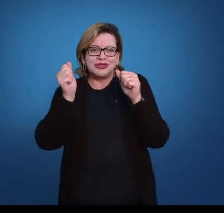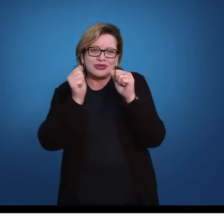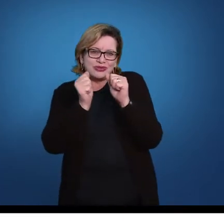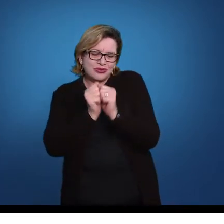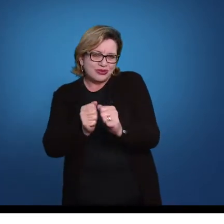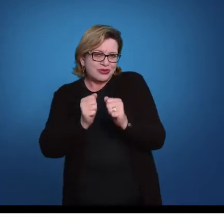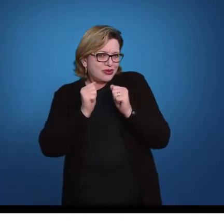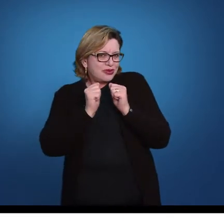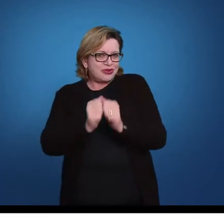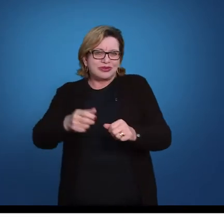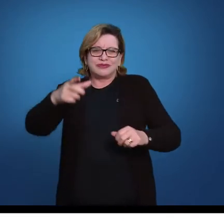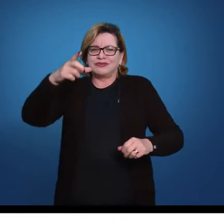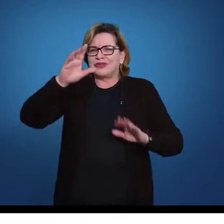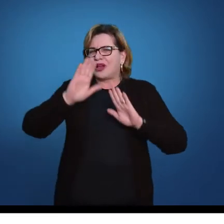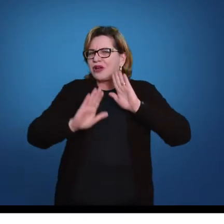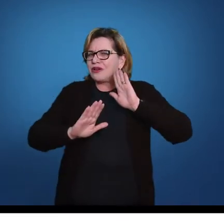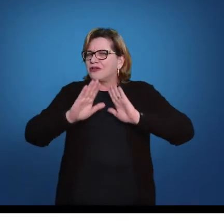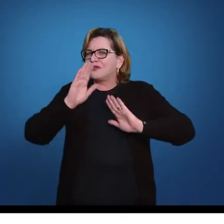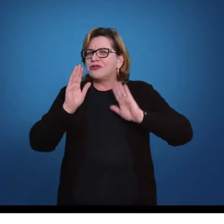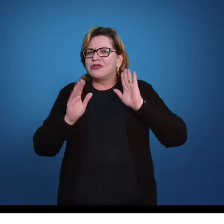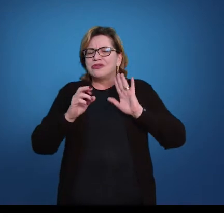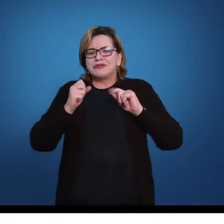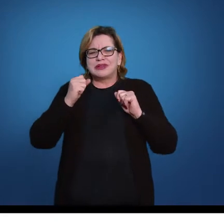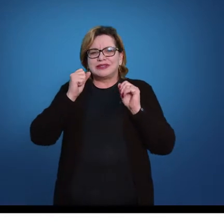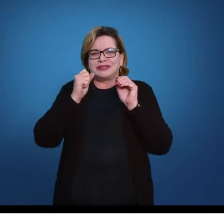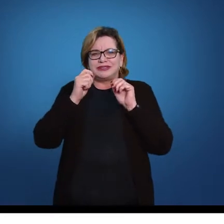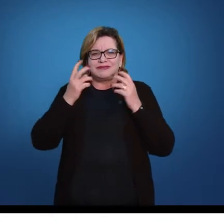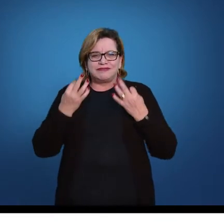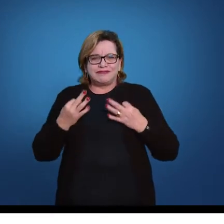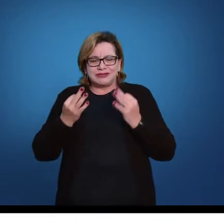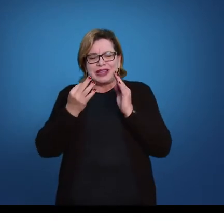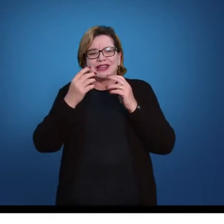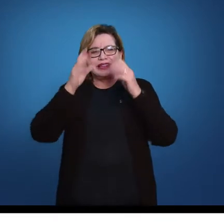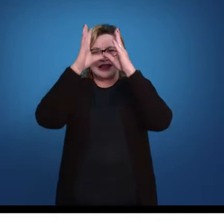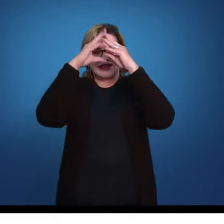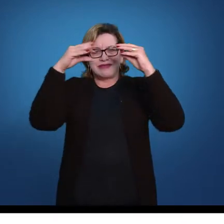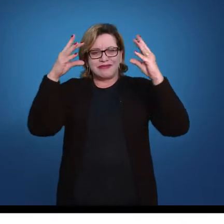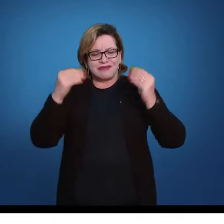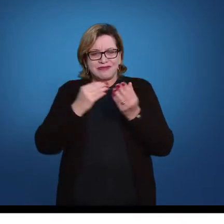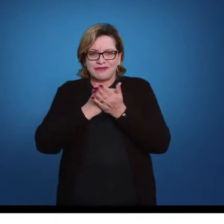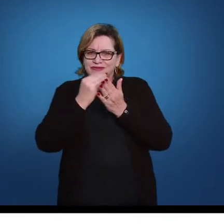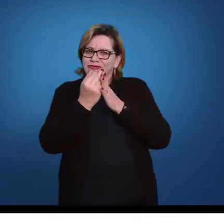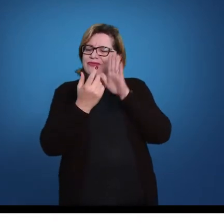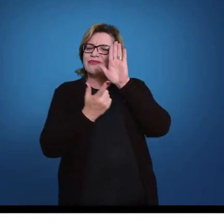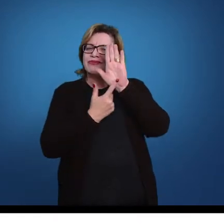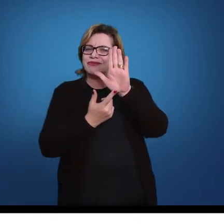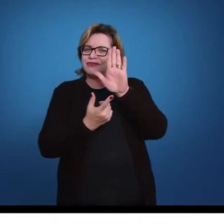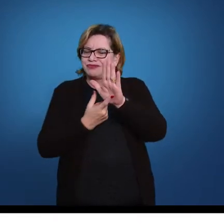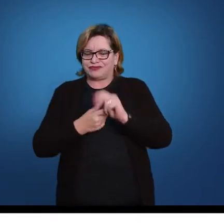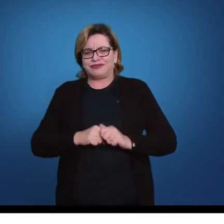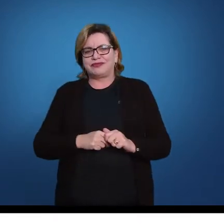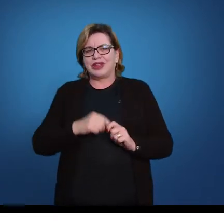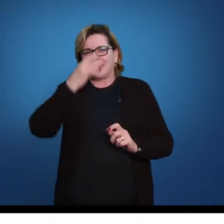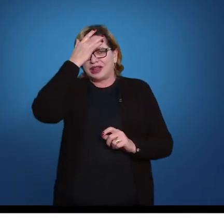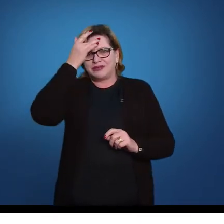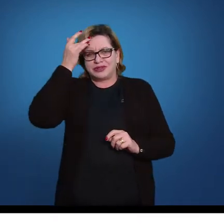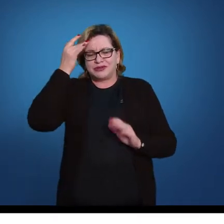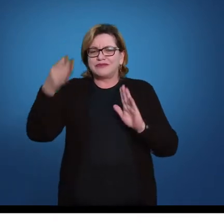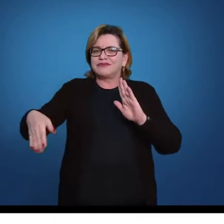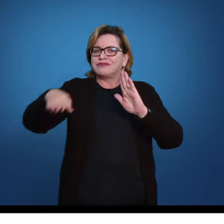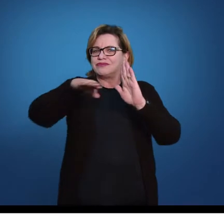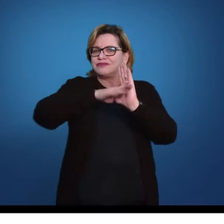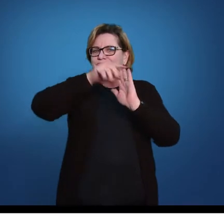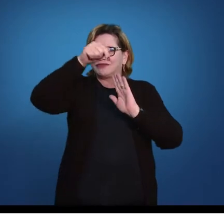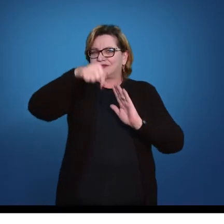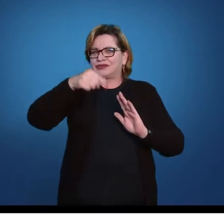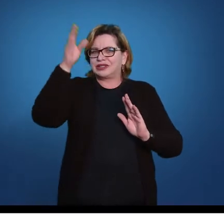esses eventos, algumas expressões circenses começavam a se manifestar. Os artistas que chegaram ao Brasil,